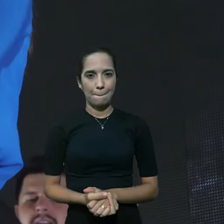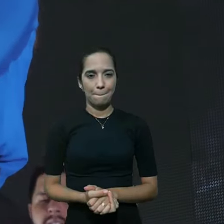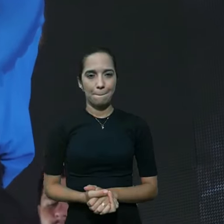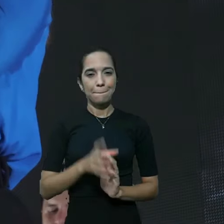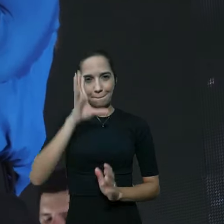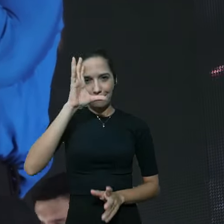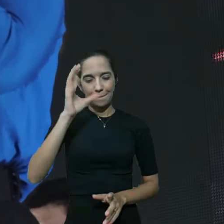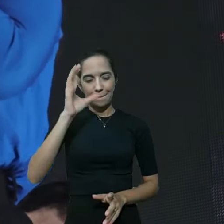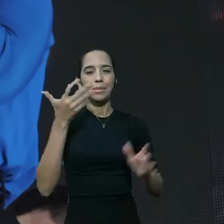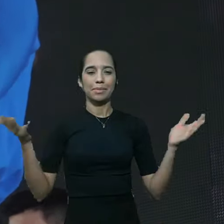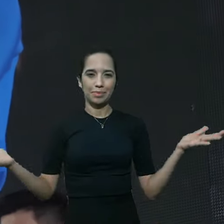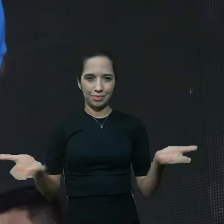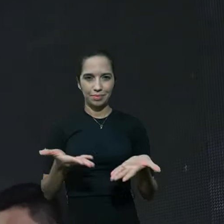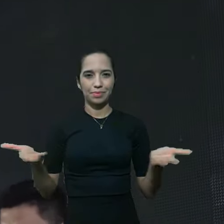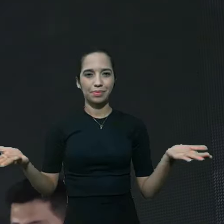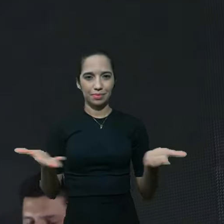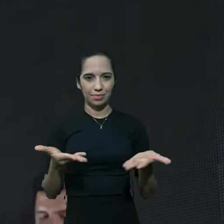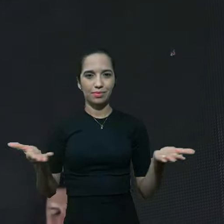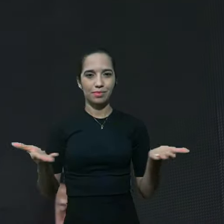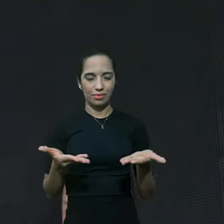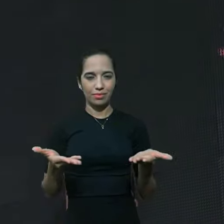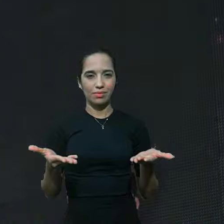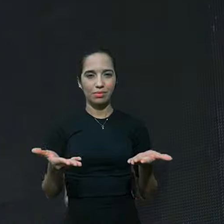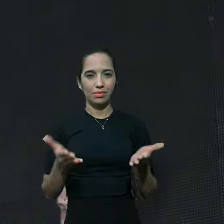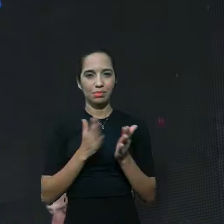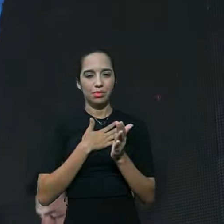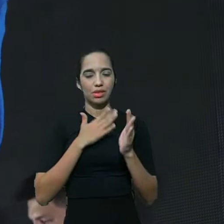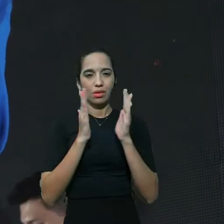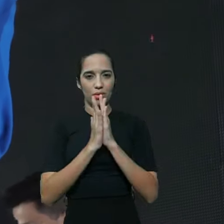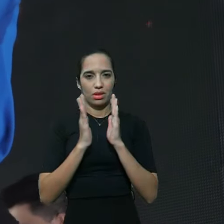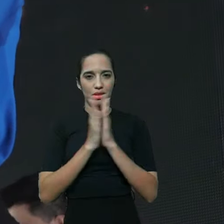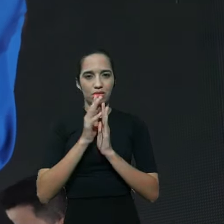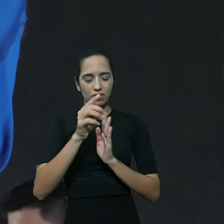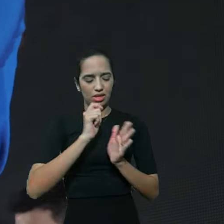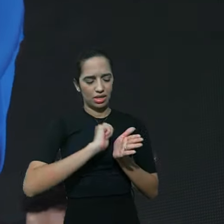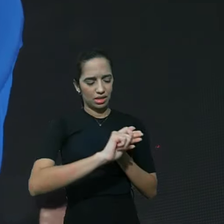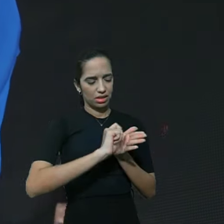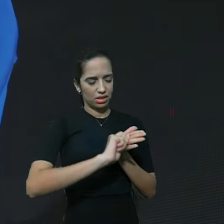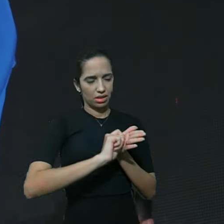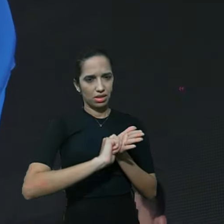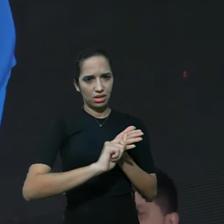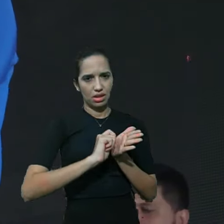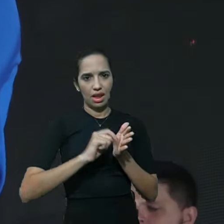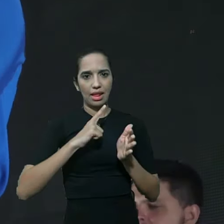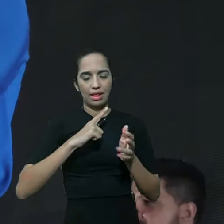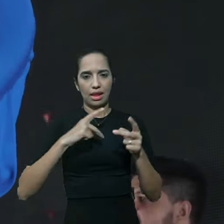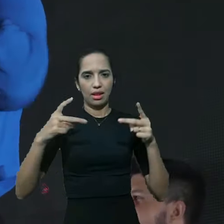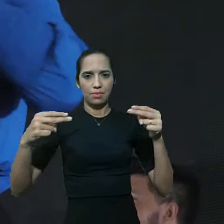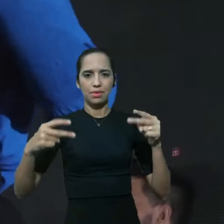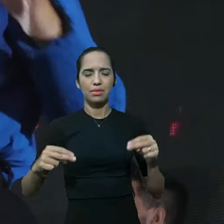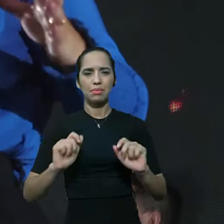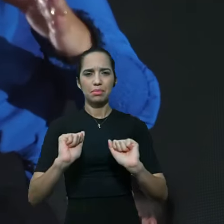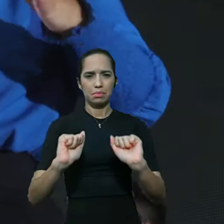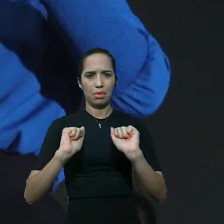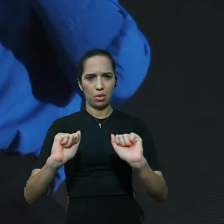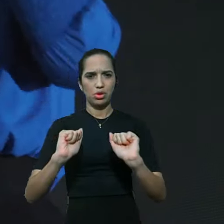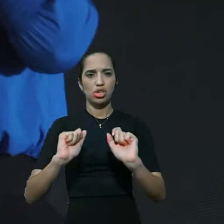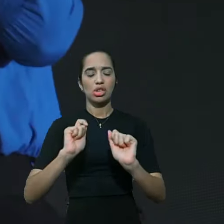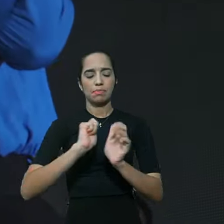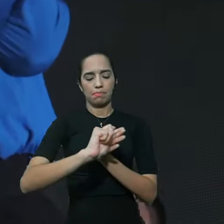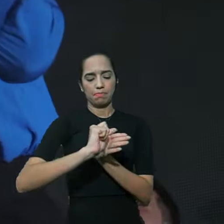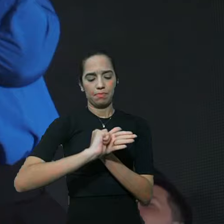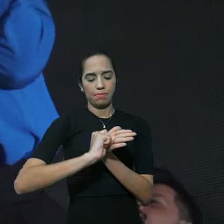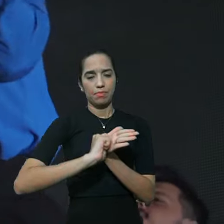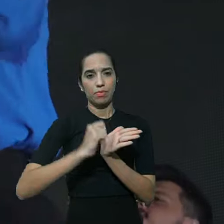decida-se hoje e a minha oração é que enquanto você escreve isso vai aparecer um link aí você pode preencher porque nós